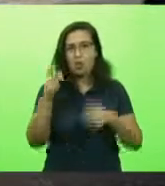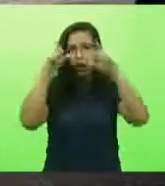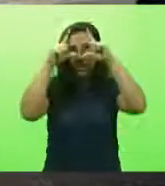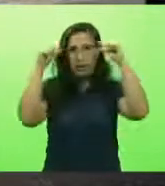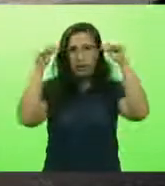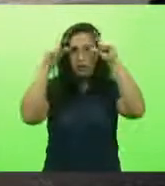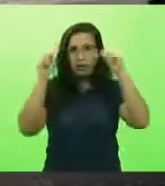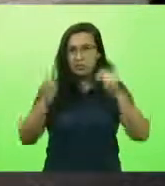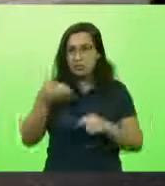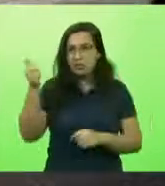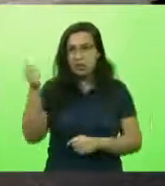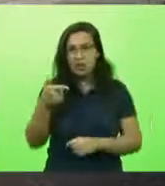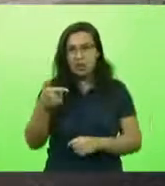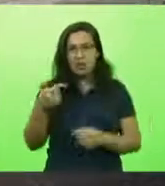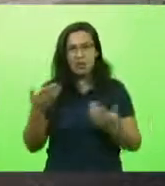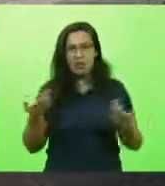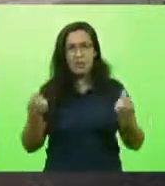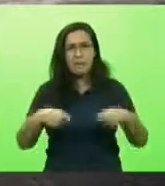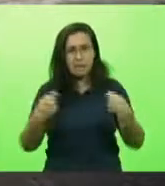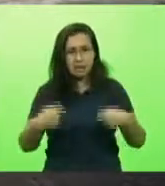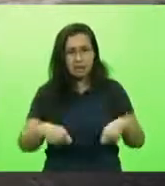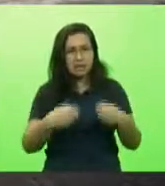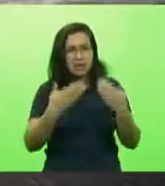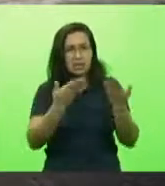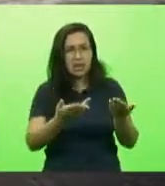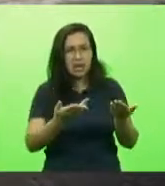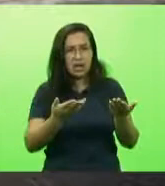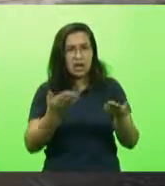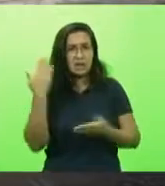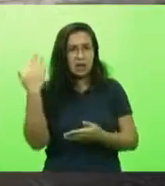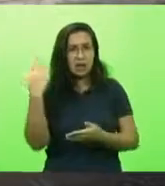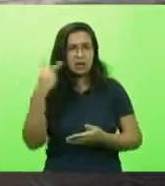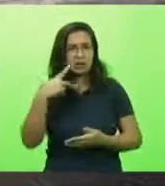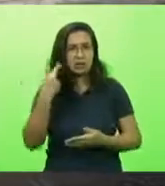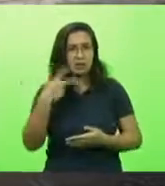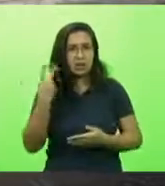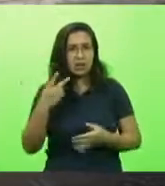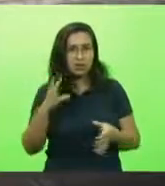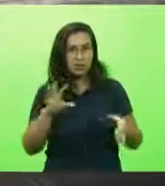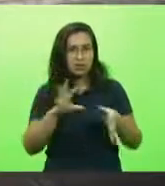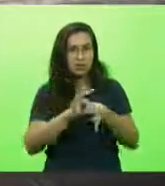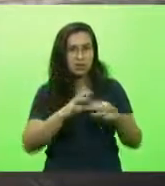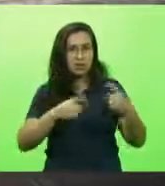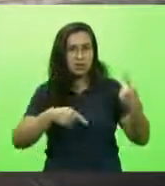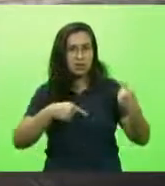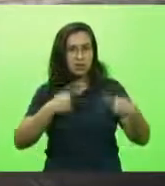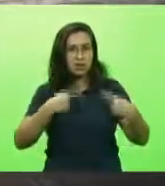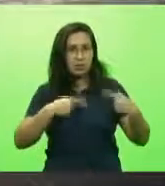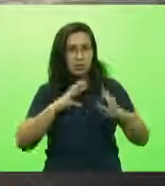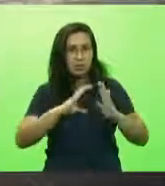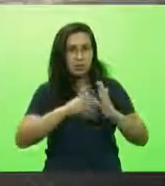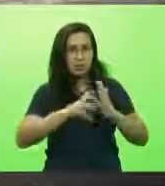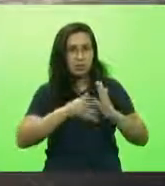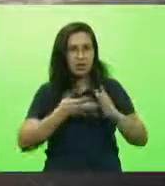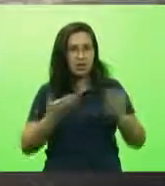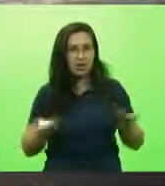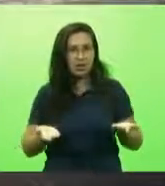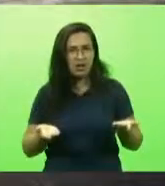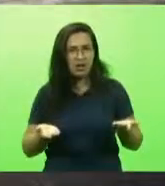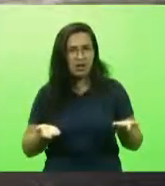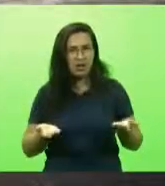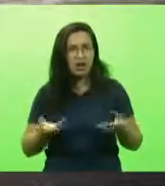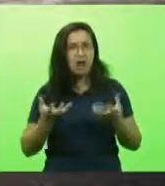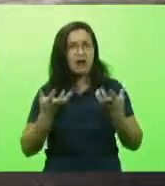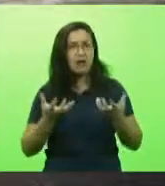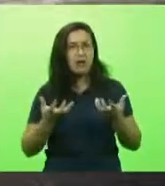tinha que vir um ex-candidato filiado a partido. Eu quero entender isso, eu quero entender se não